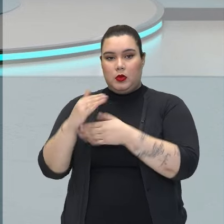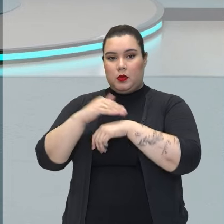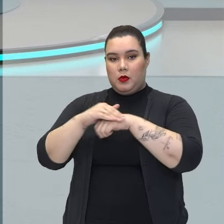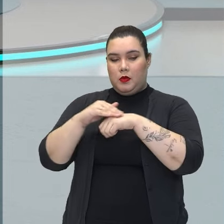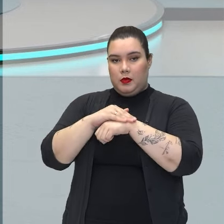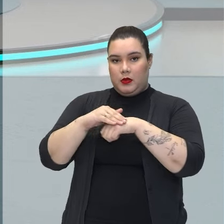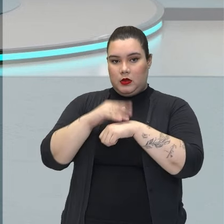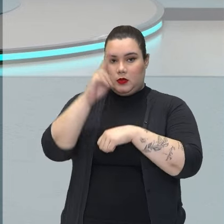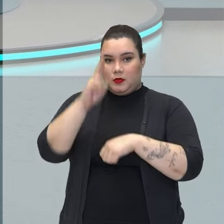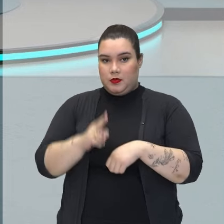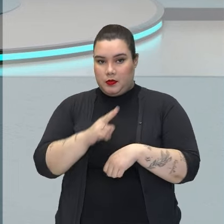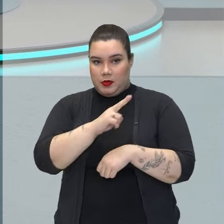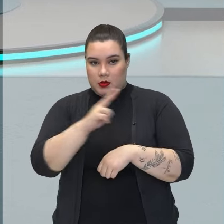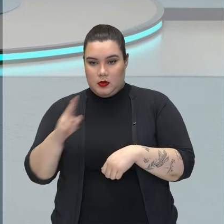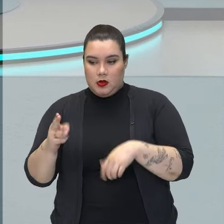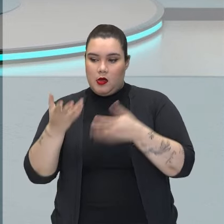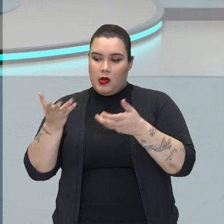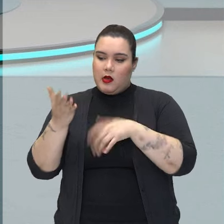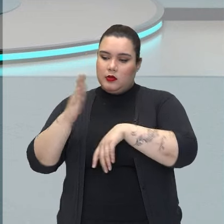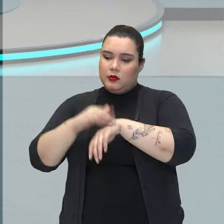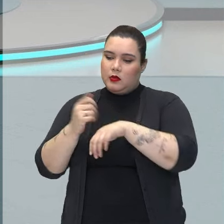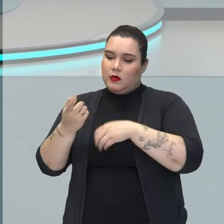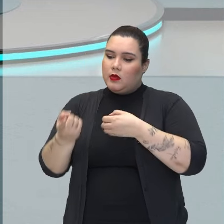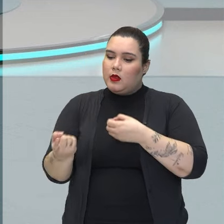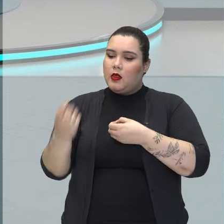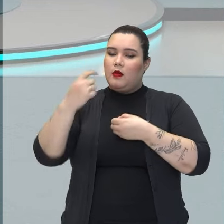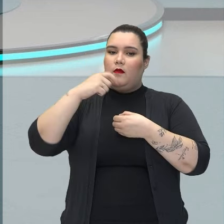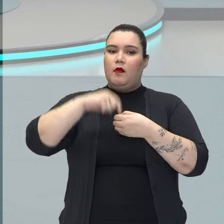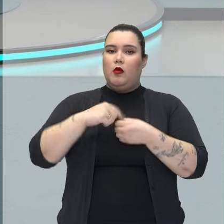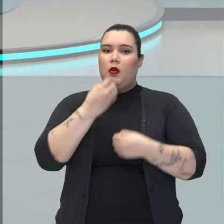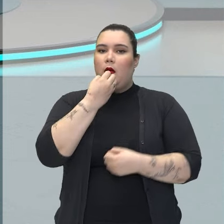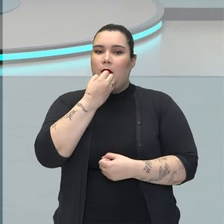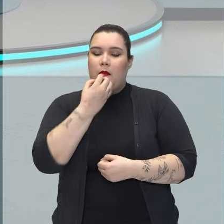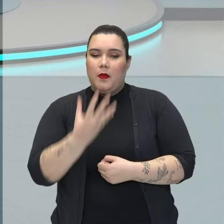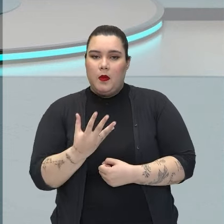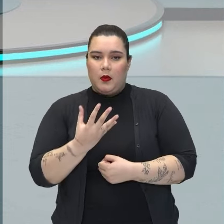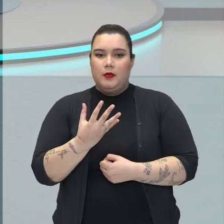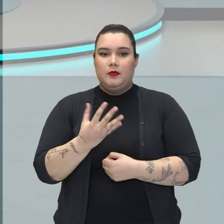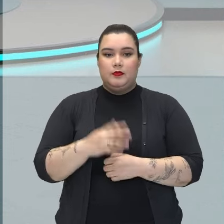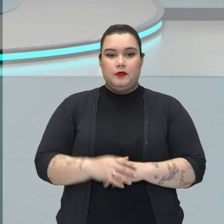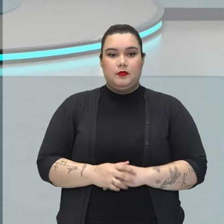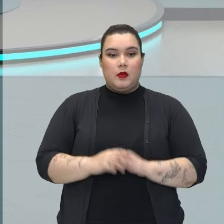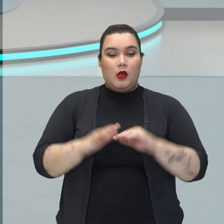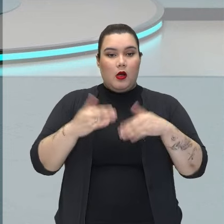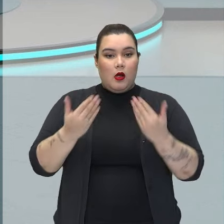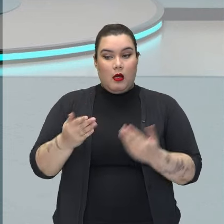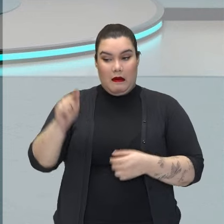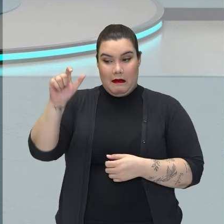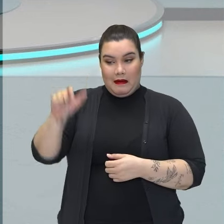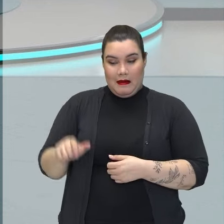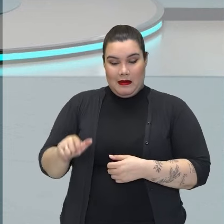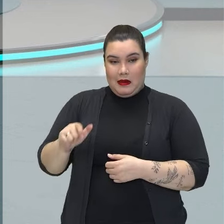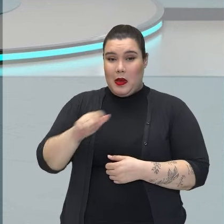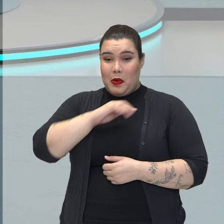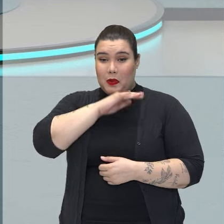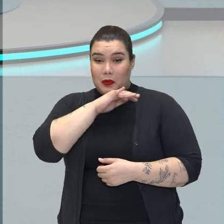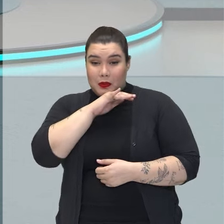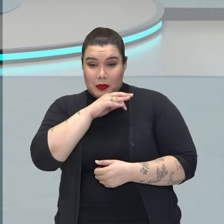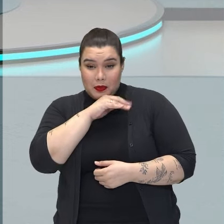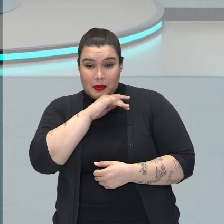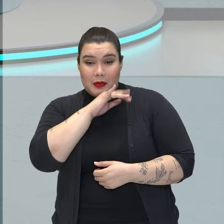trazer Augusto para o lado bom, tornar este homem uma pessoa melhor. Lembrando que era uma pessoa que ninguém gostava.